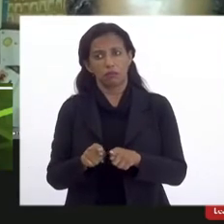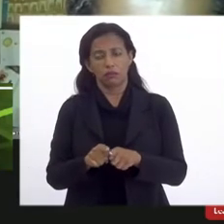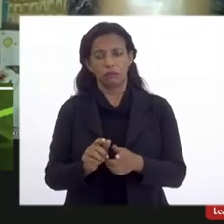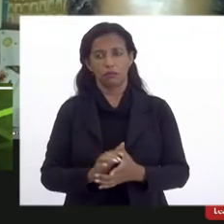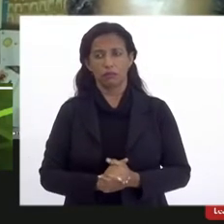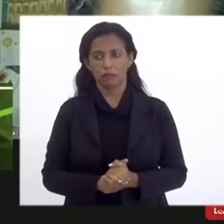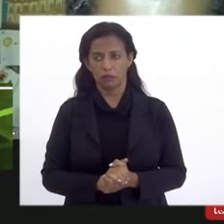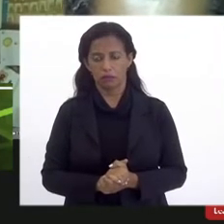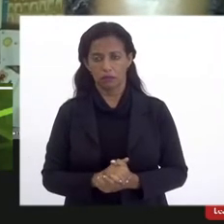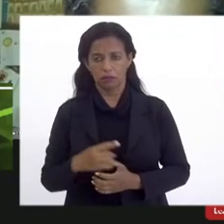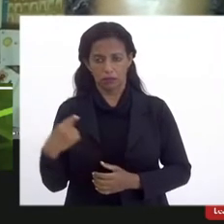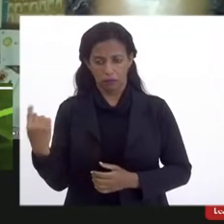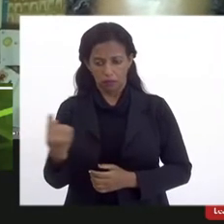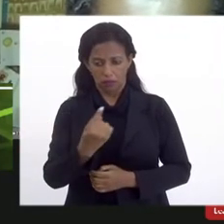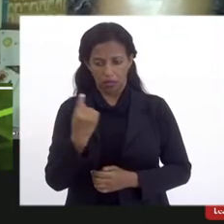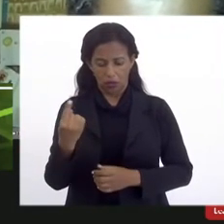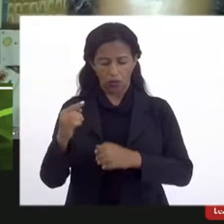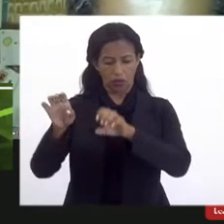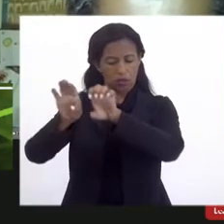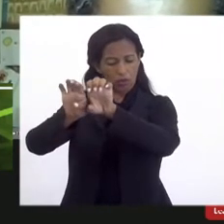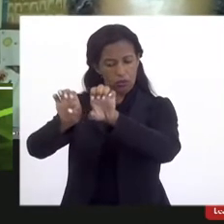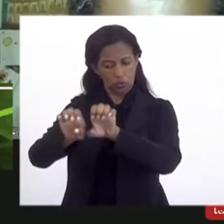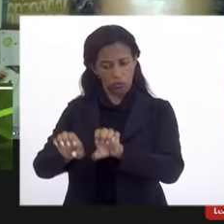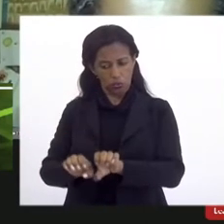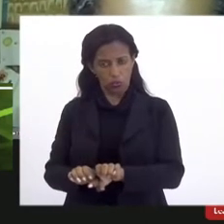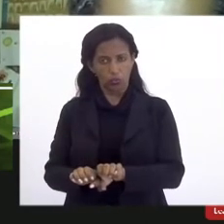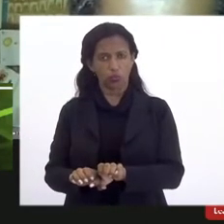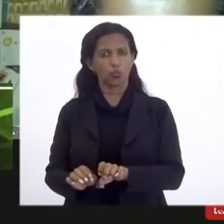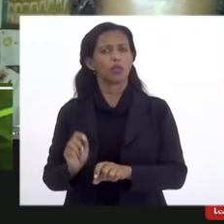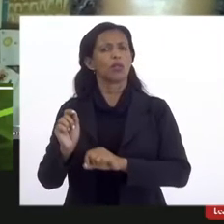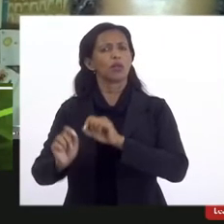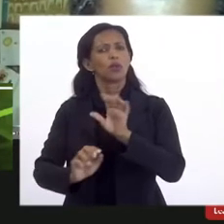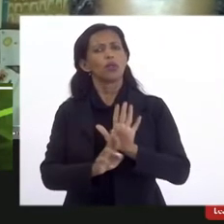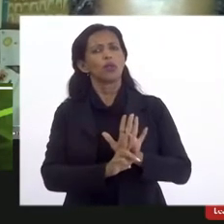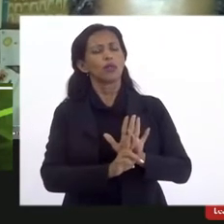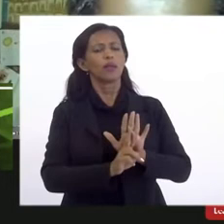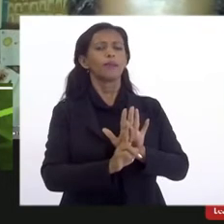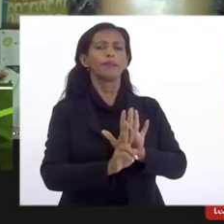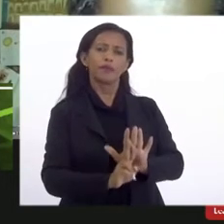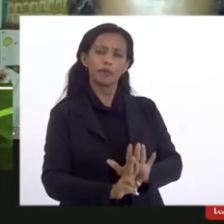na nossa infraestrutura aquilo que nós representamos